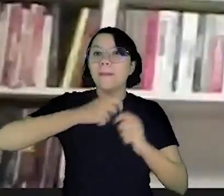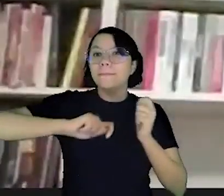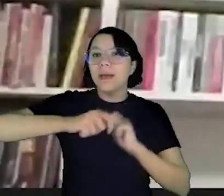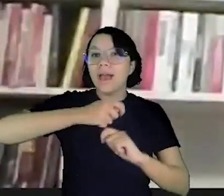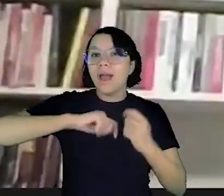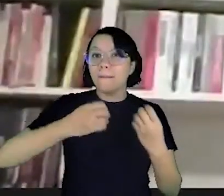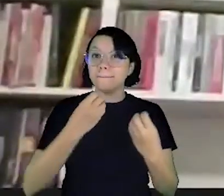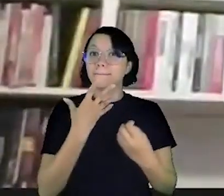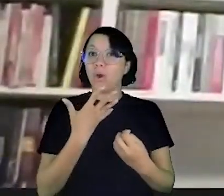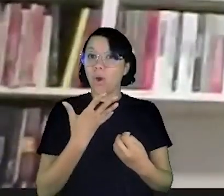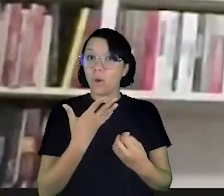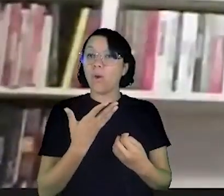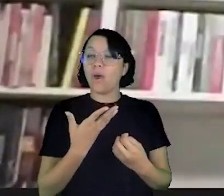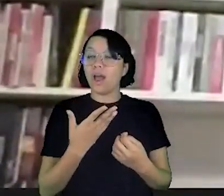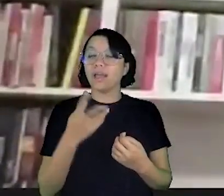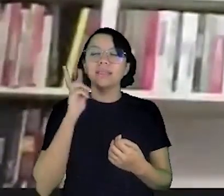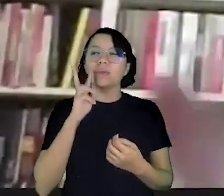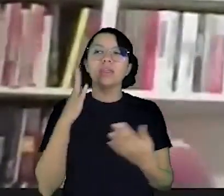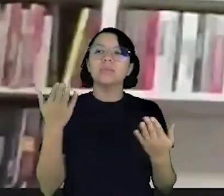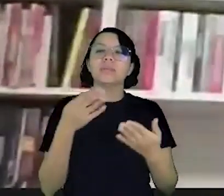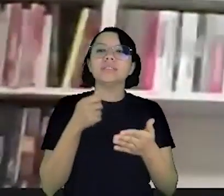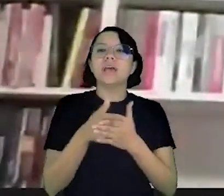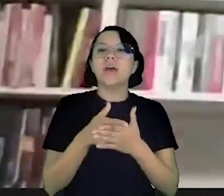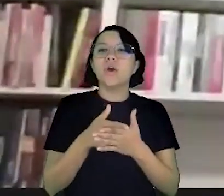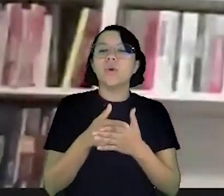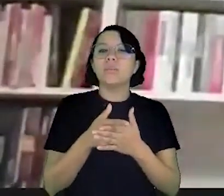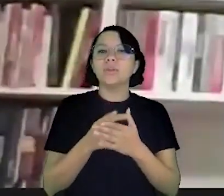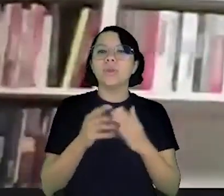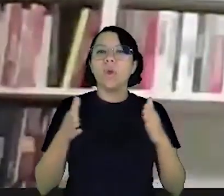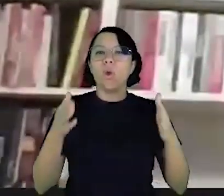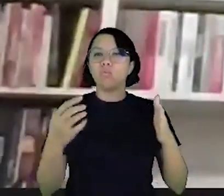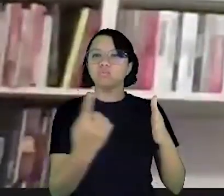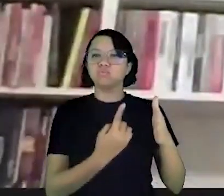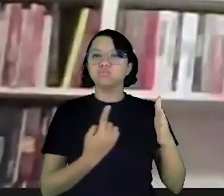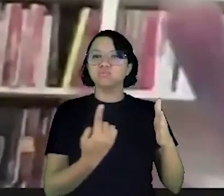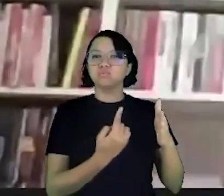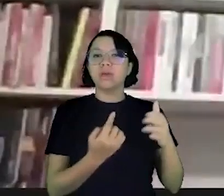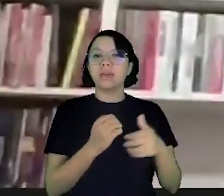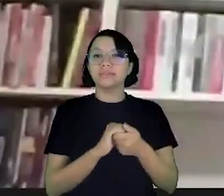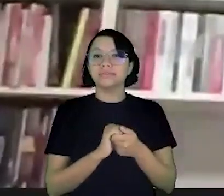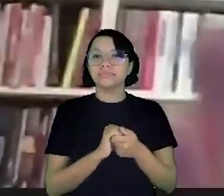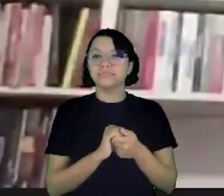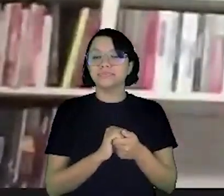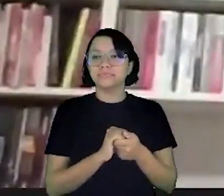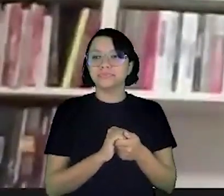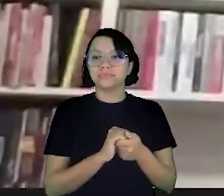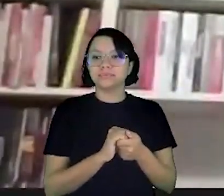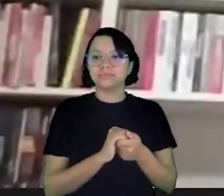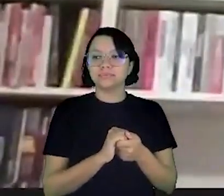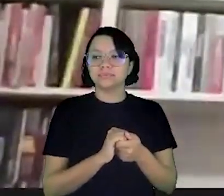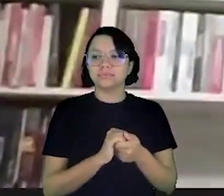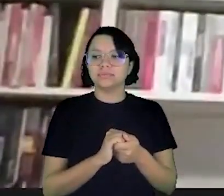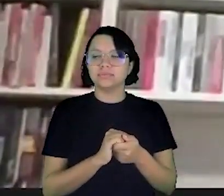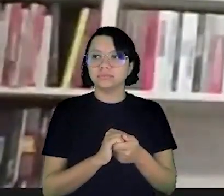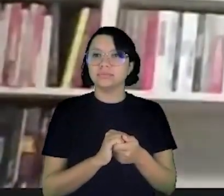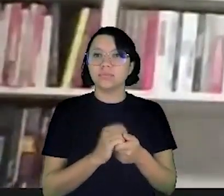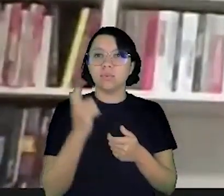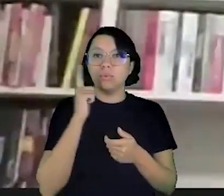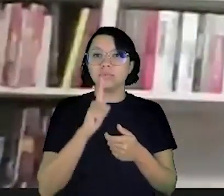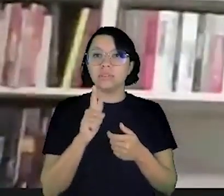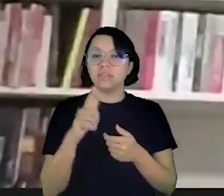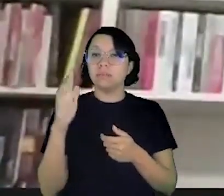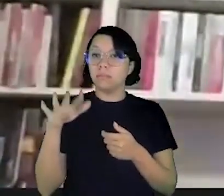consegue uma negociação bastante favorável e me recordo nessa compra que um micro-ondas saiu vamos dizer na